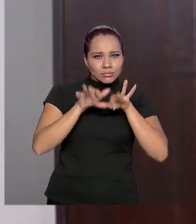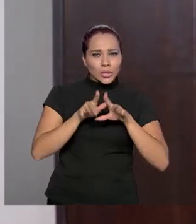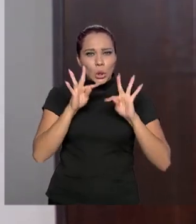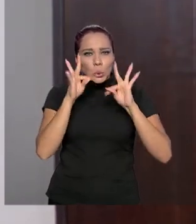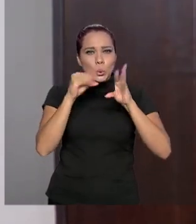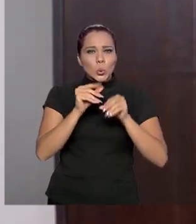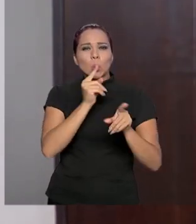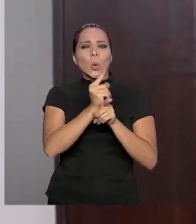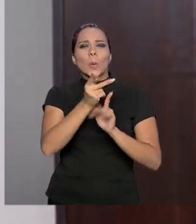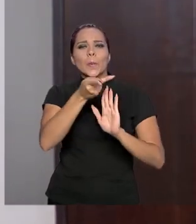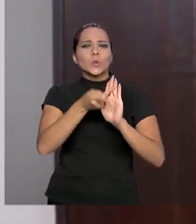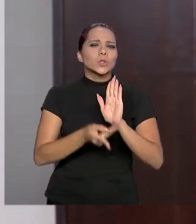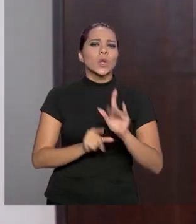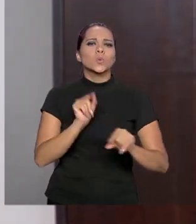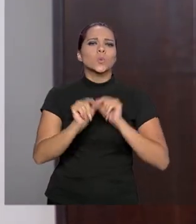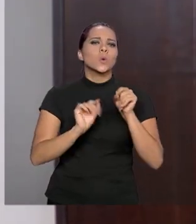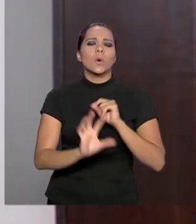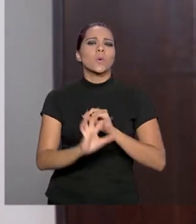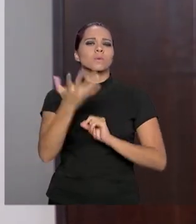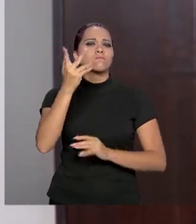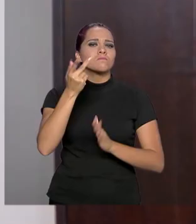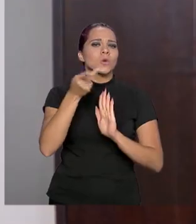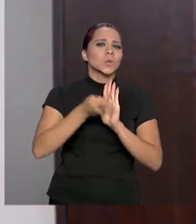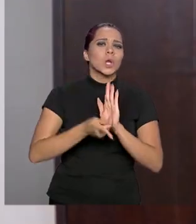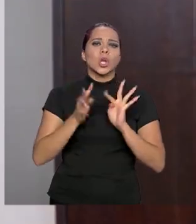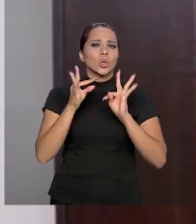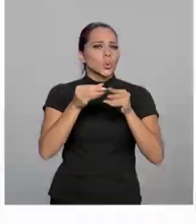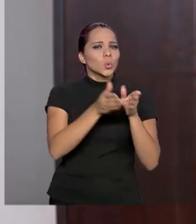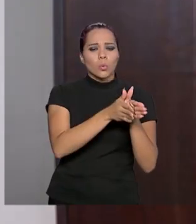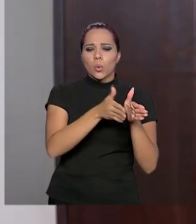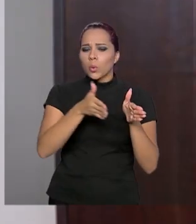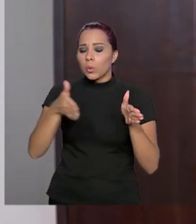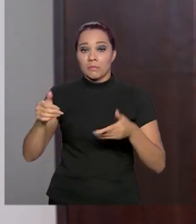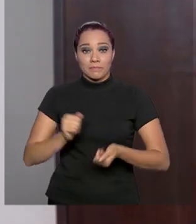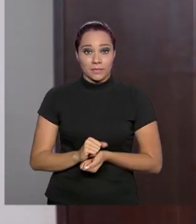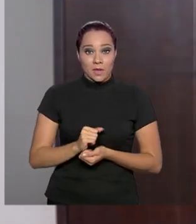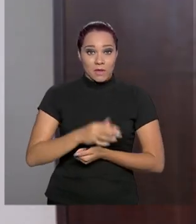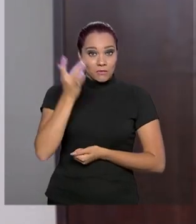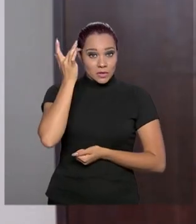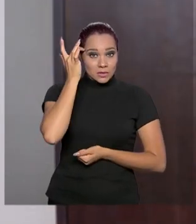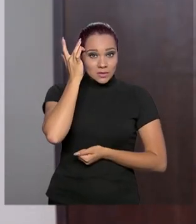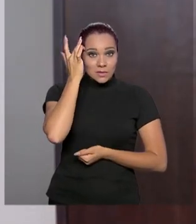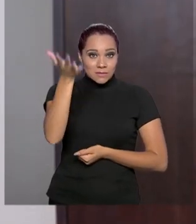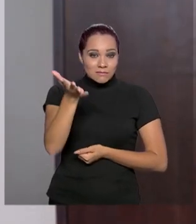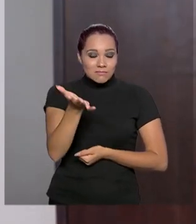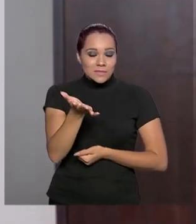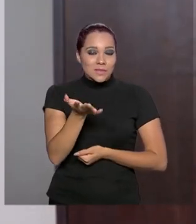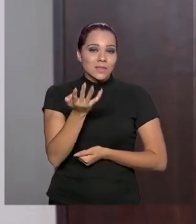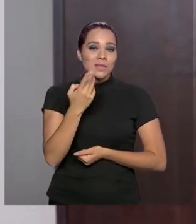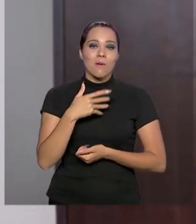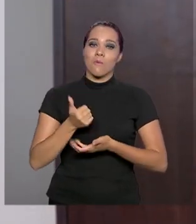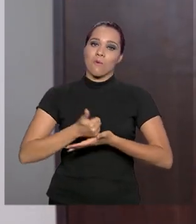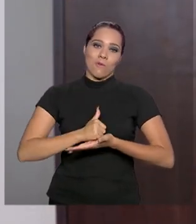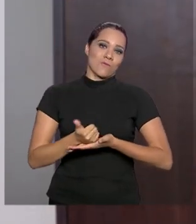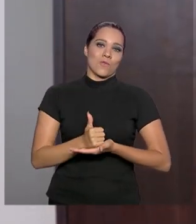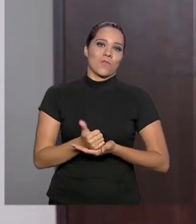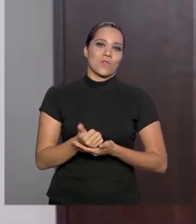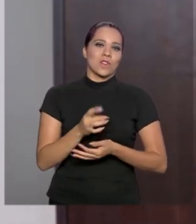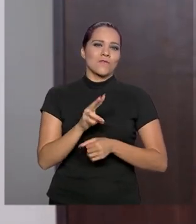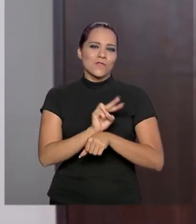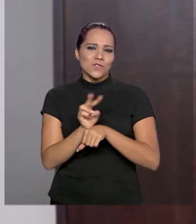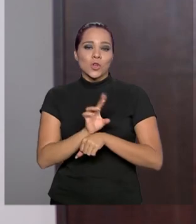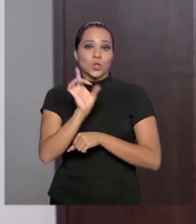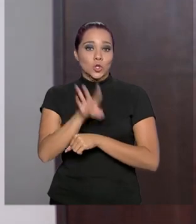encontra o seu projeto, o que está acontecendo com o seu projeto em todo esse processo. Facilita o controle por parte não só